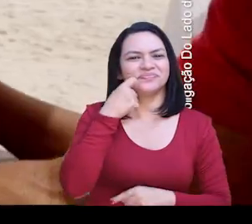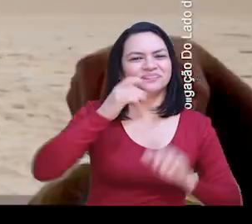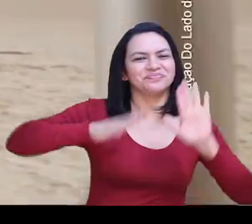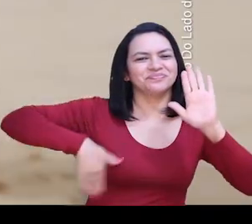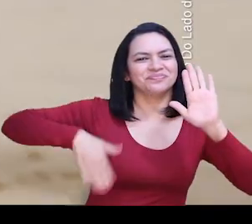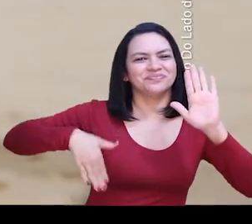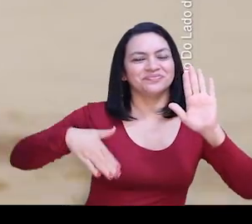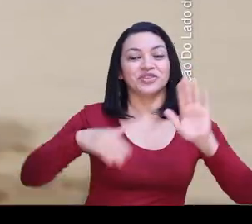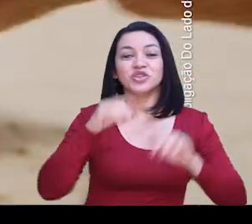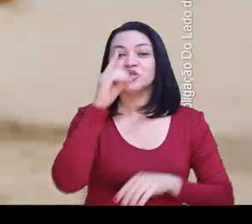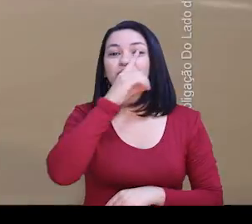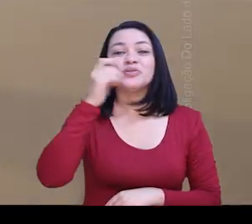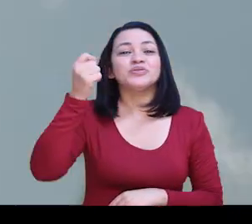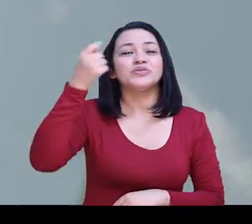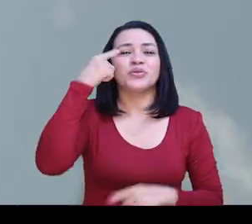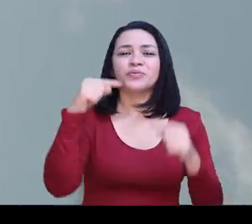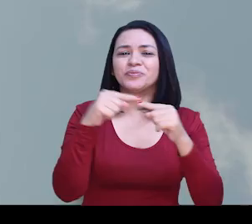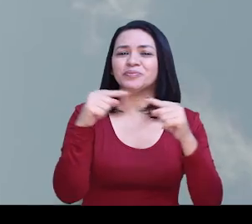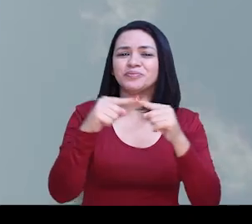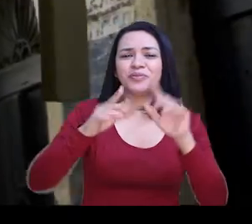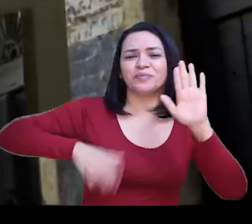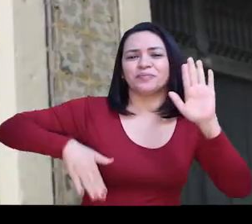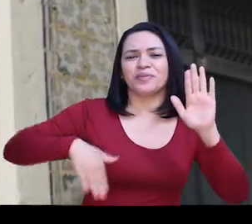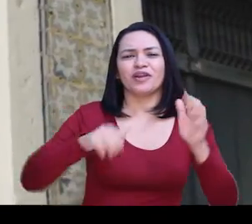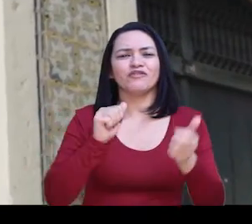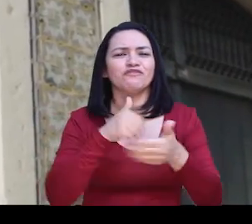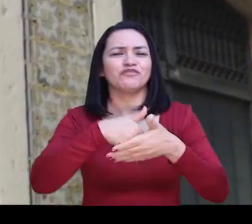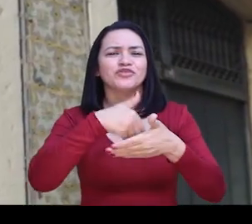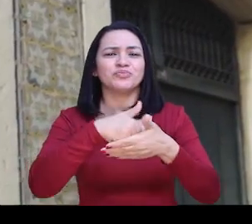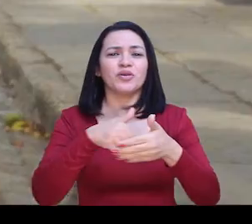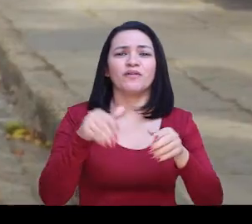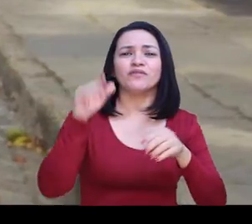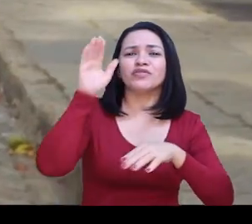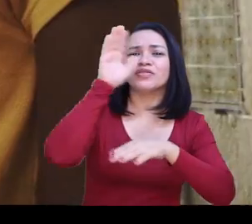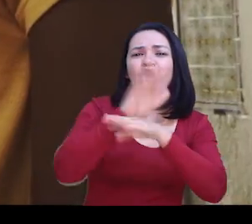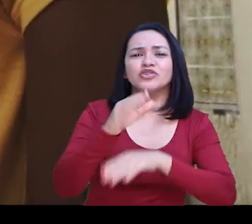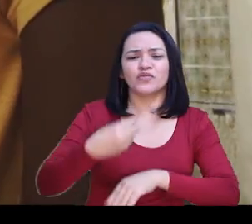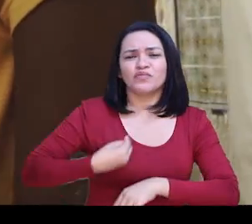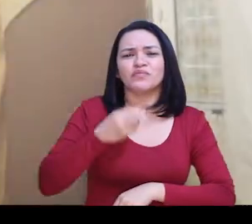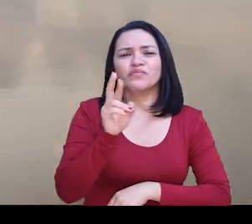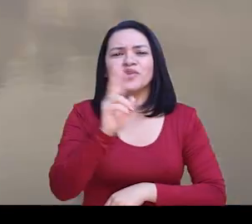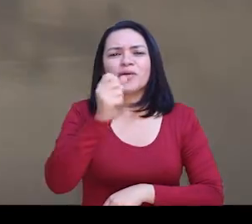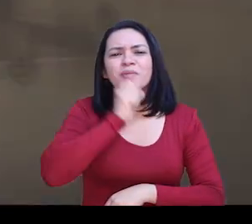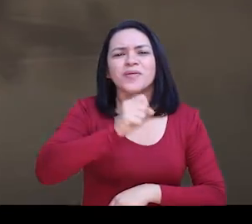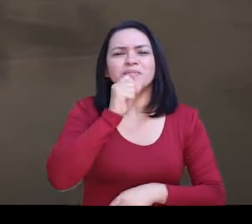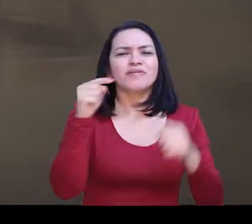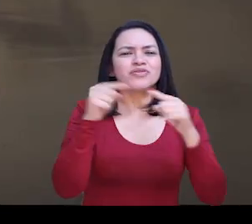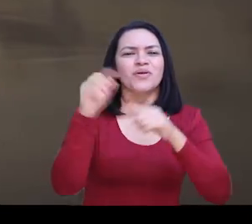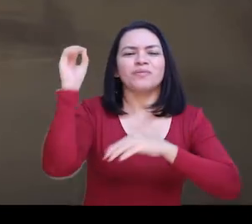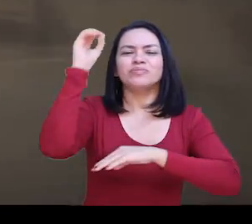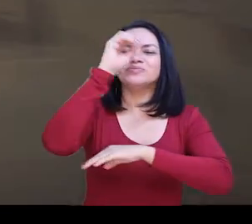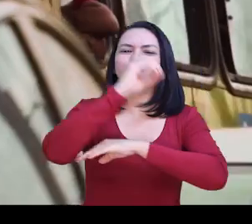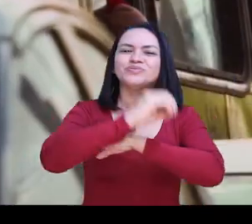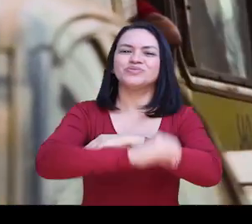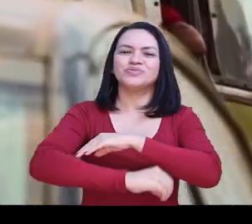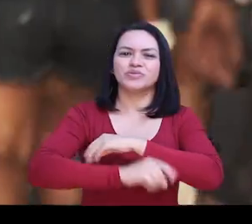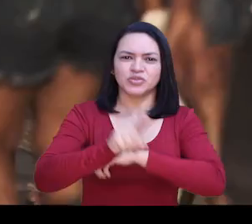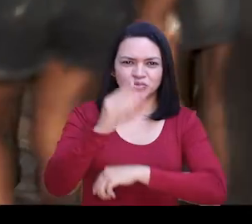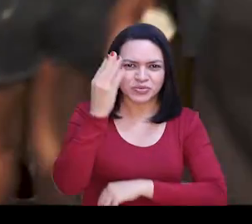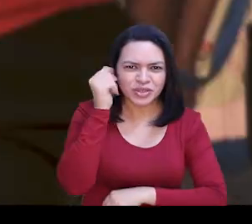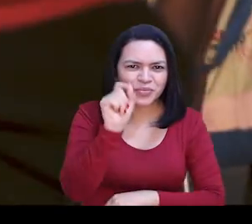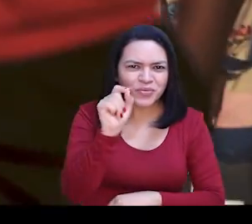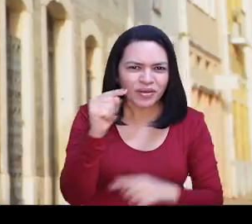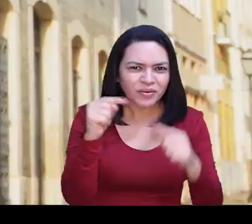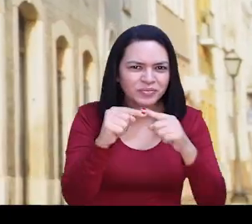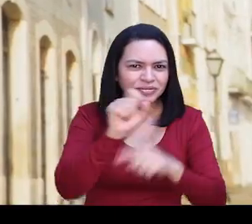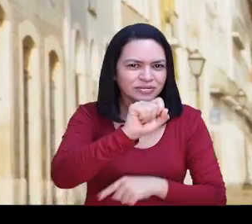peixinho a beira-mar. Domingo de sol combina com praia e futebol. Final de tarde no Reviver combina com sorvete e pôr do sol. E sabe o que